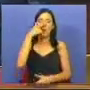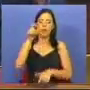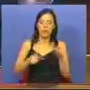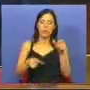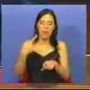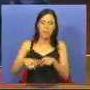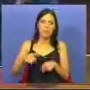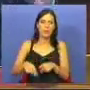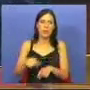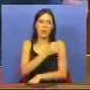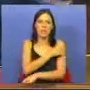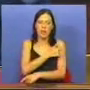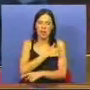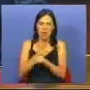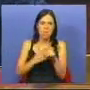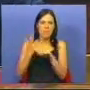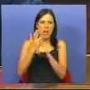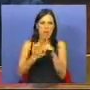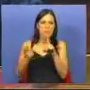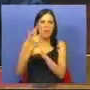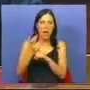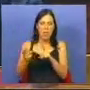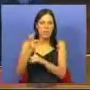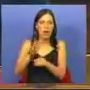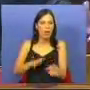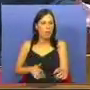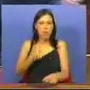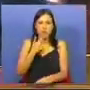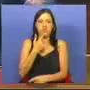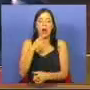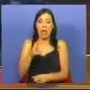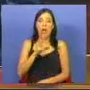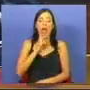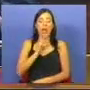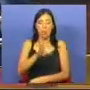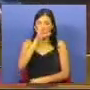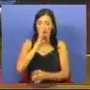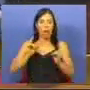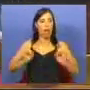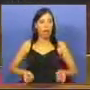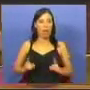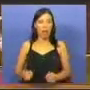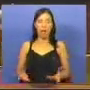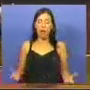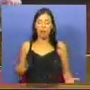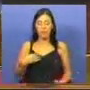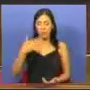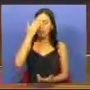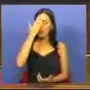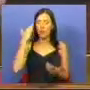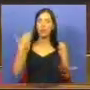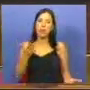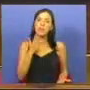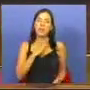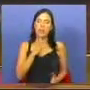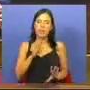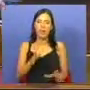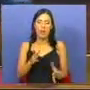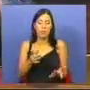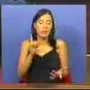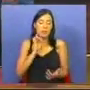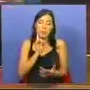prestações das casas a aumentar da forma como aumentam? É esta a resposta do Governo português? Eu acho que é razoavelmente